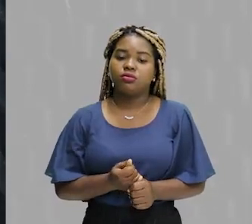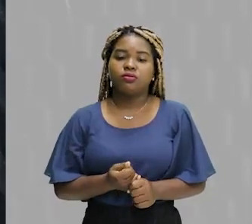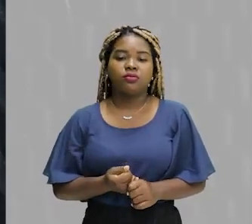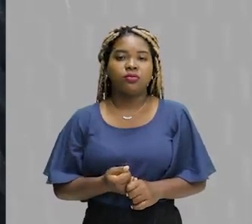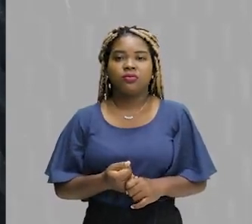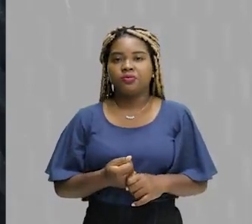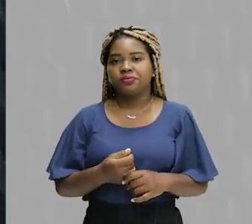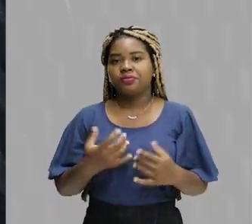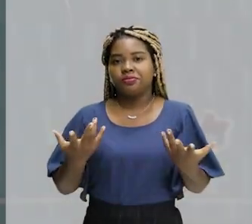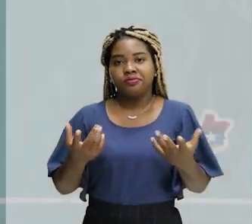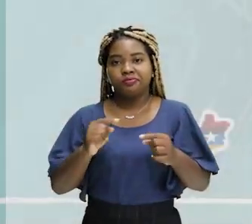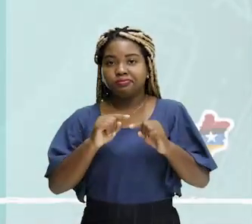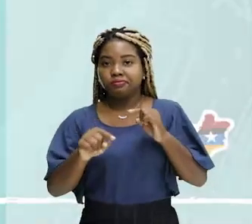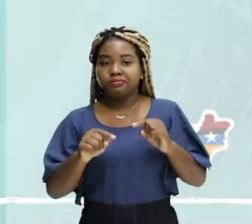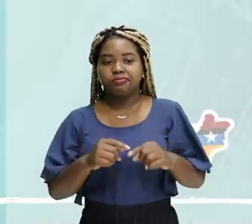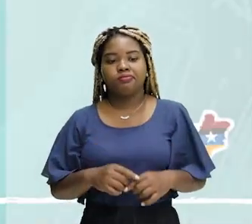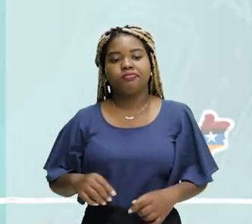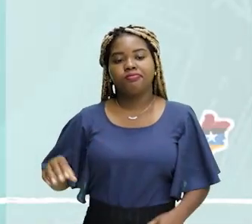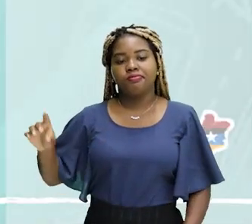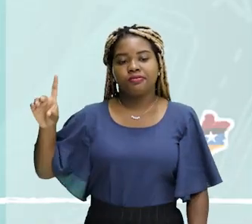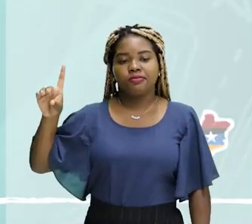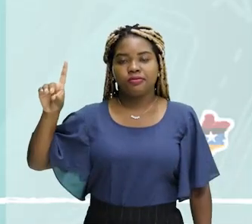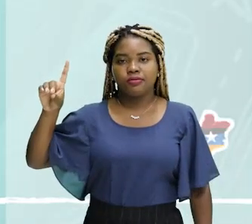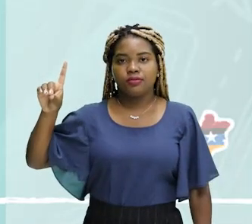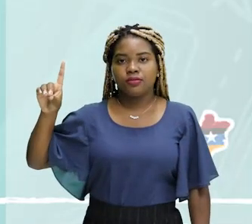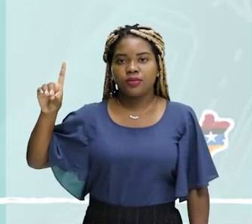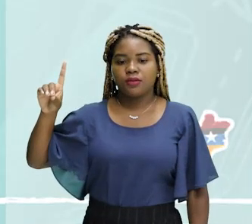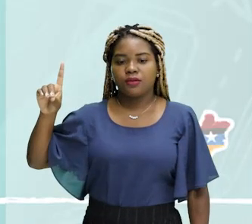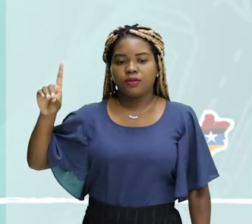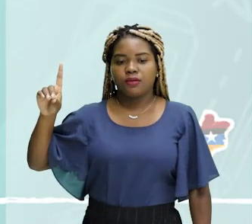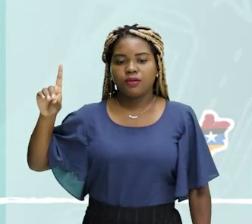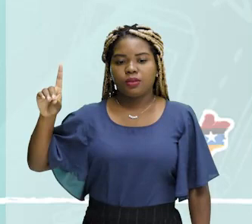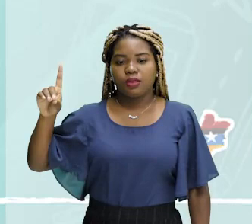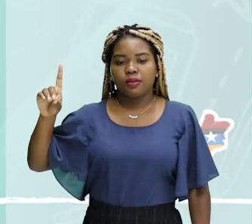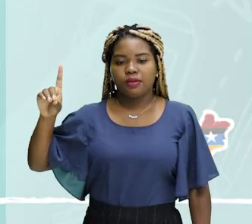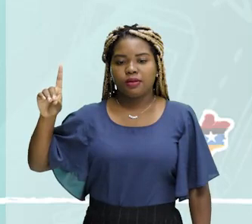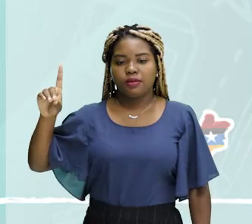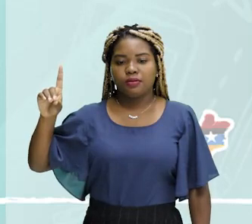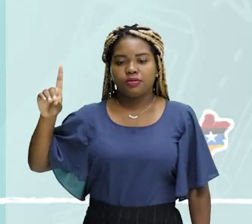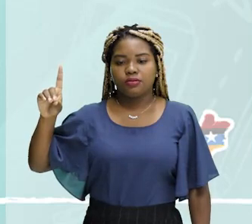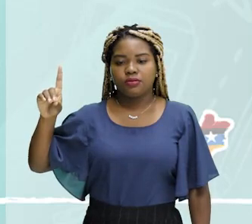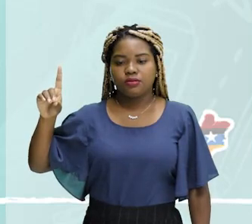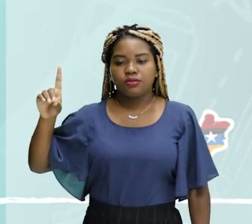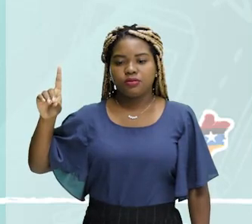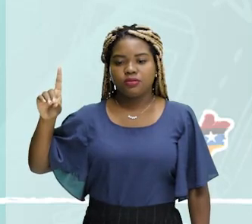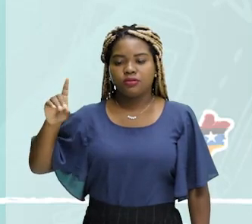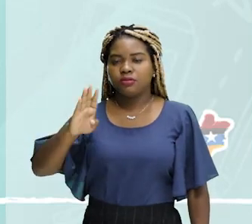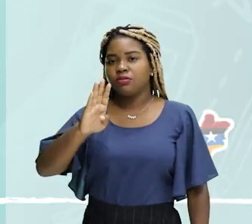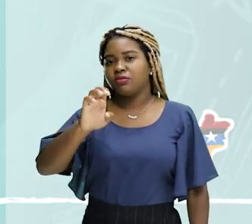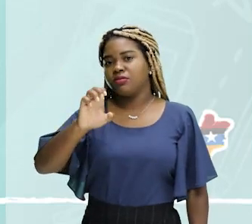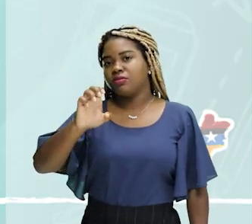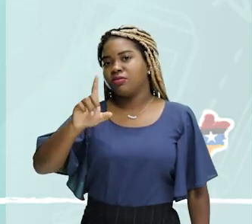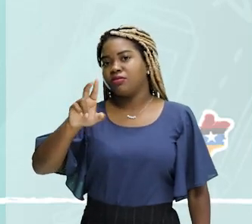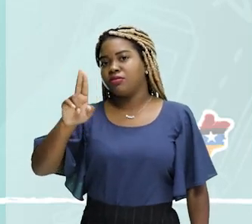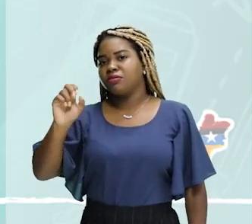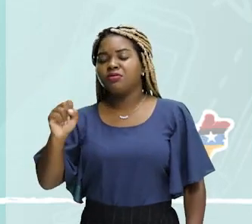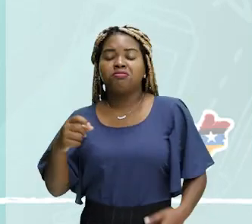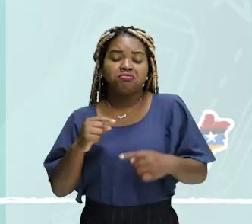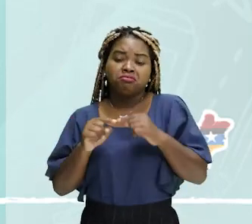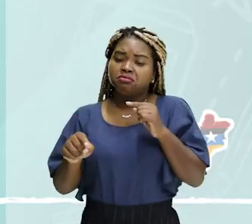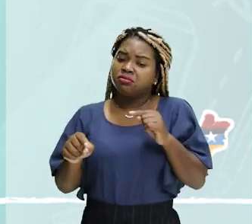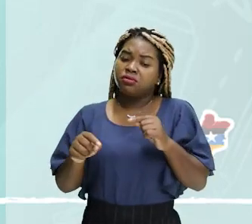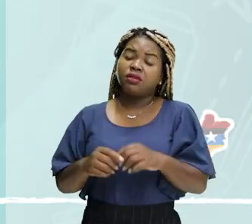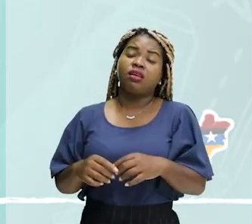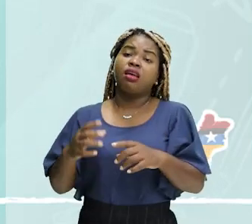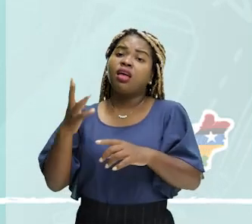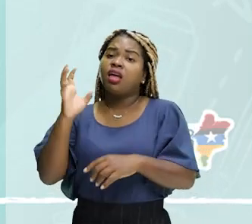barra. Não é muito por aí a história. Por que o uso da palavra estética originária da Grécia significa belos? Não. Não é por isso. Estética não